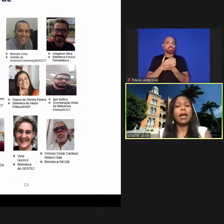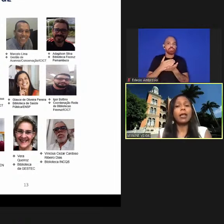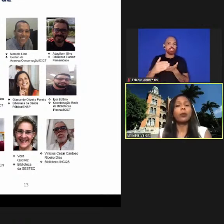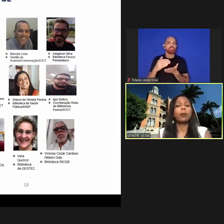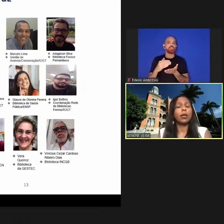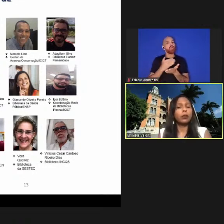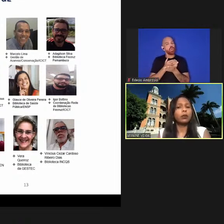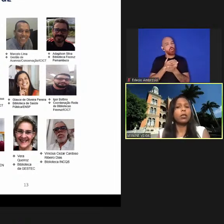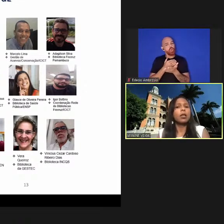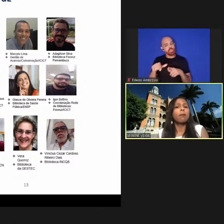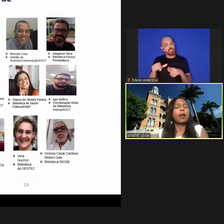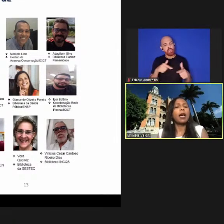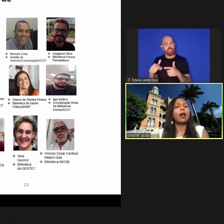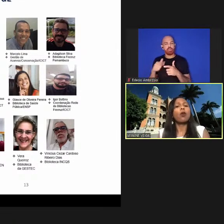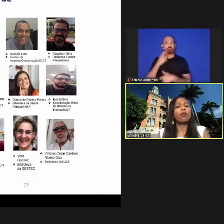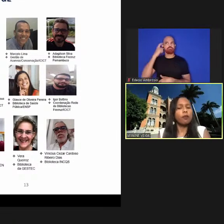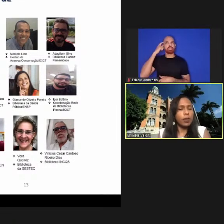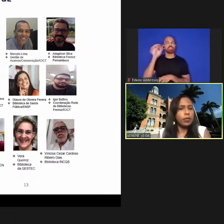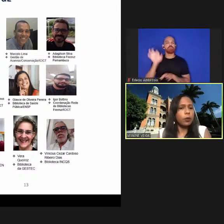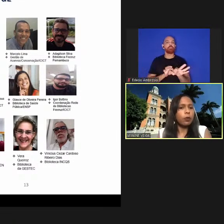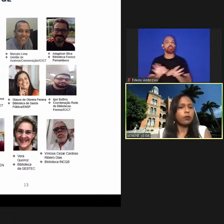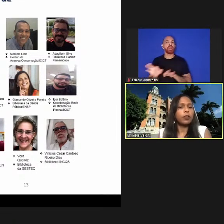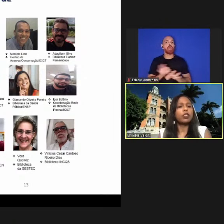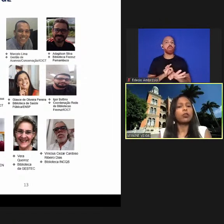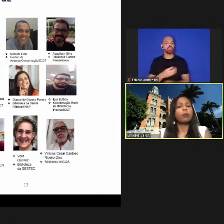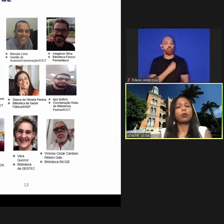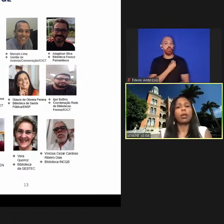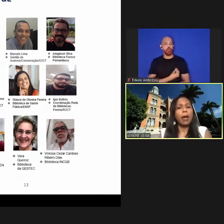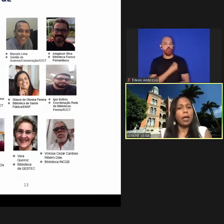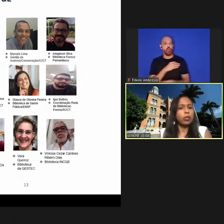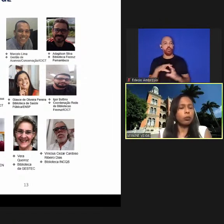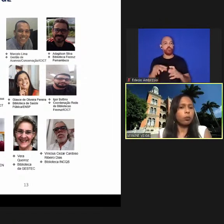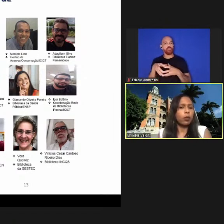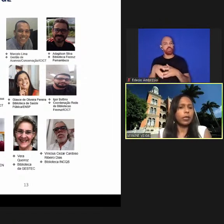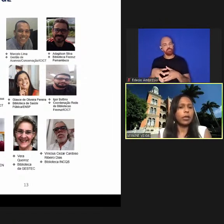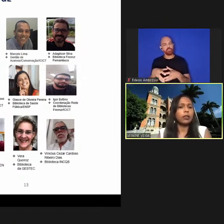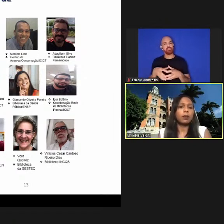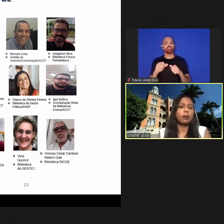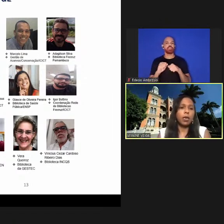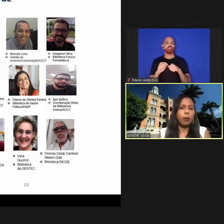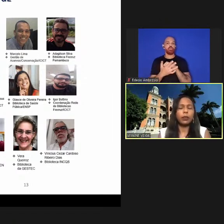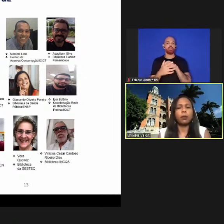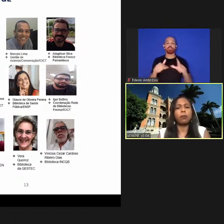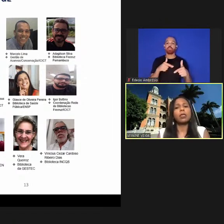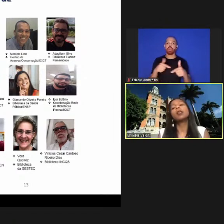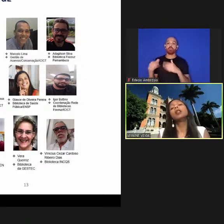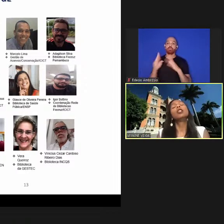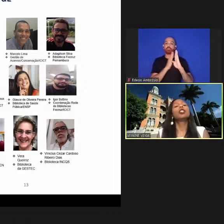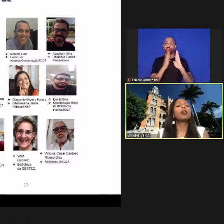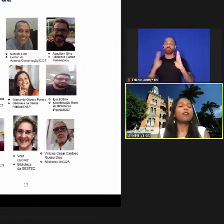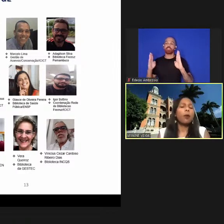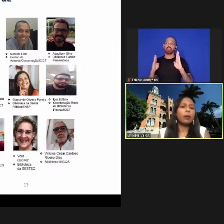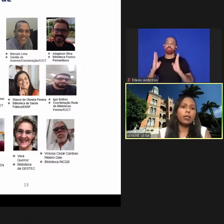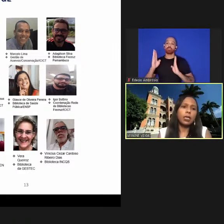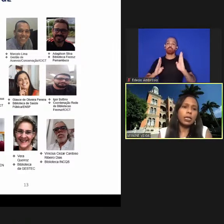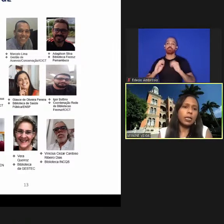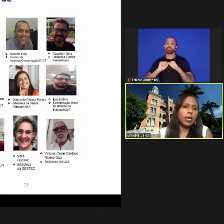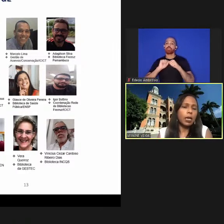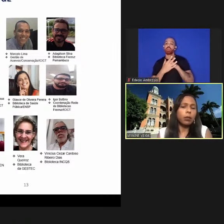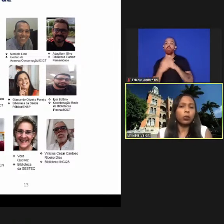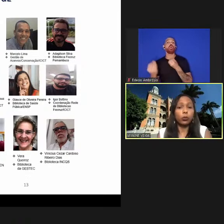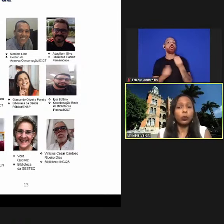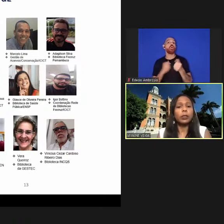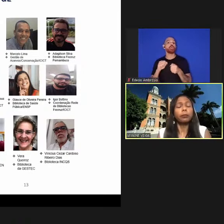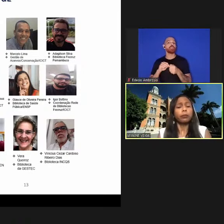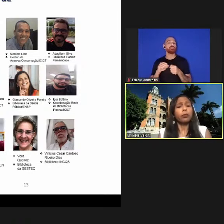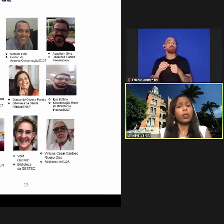trabalhar num plano para convivência com a COVID-19 para o trabalho das bibliotecas em meio à pandemia de que forma que seria essa